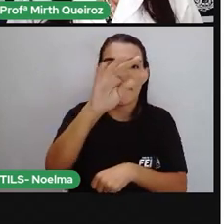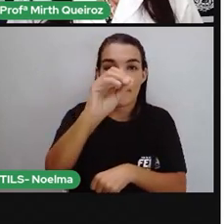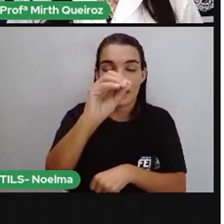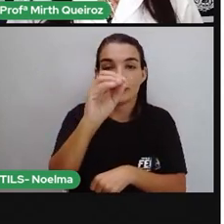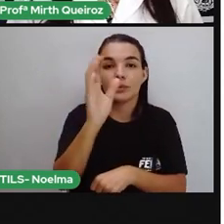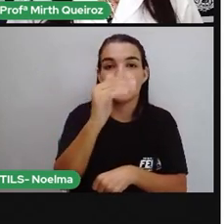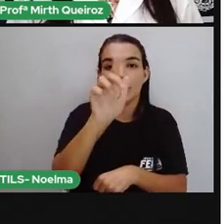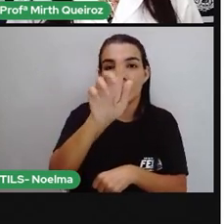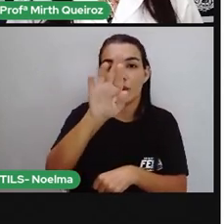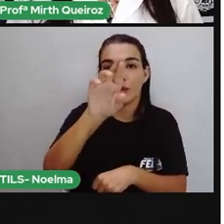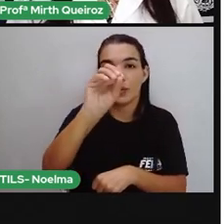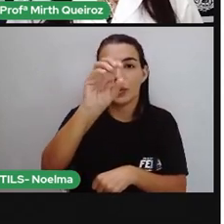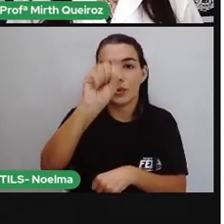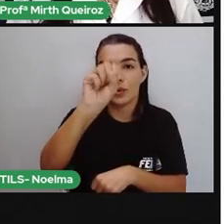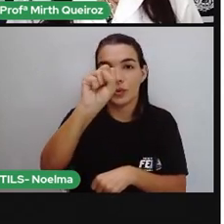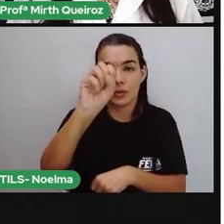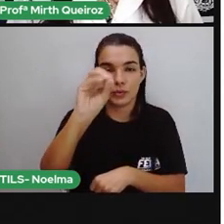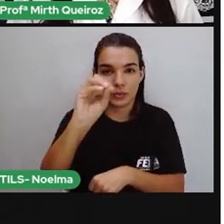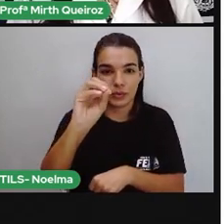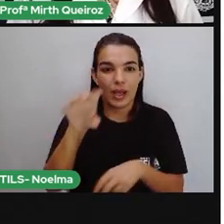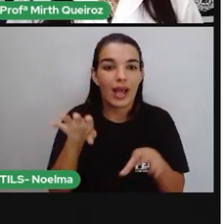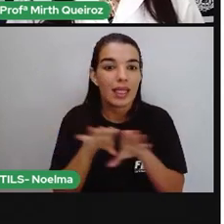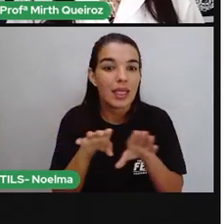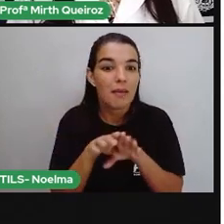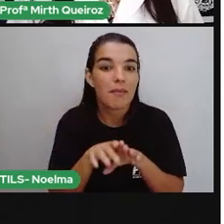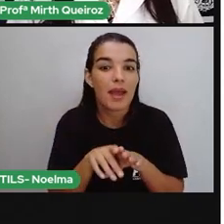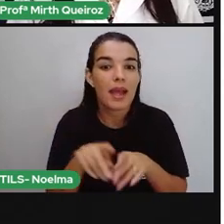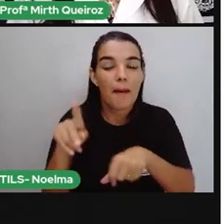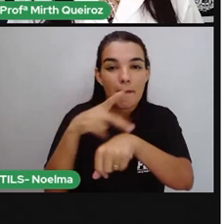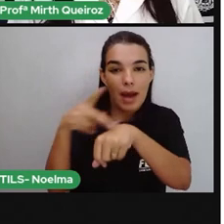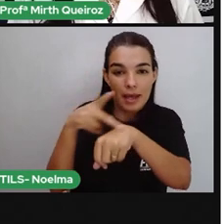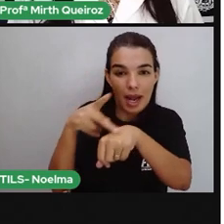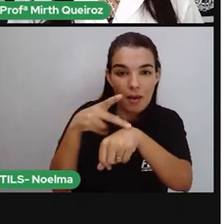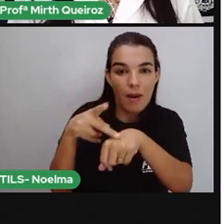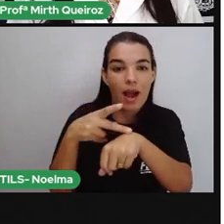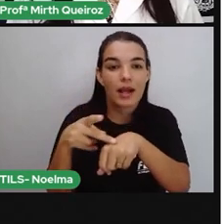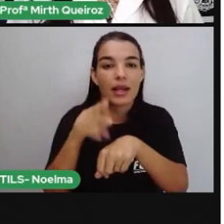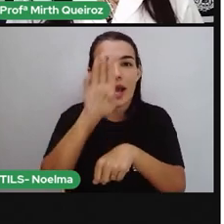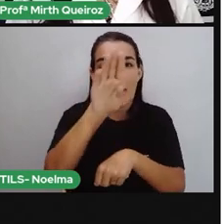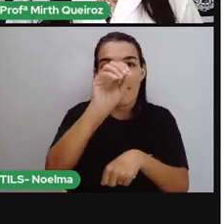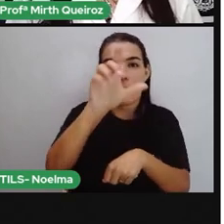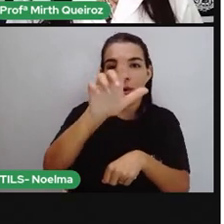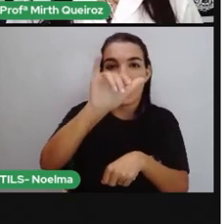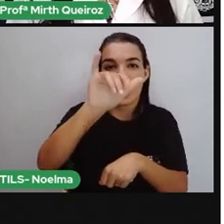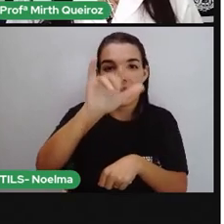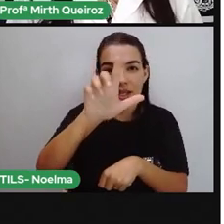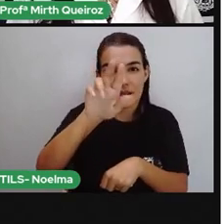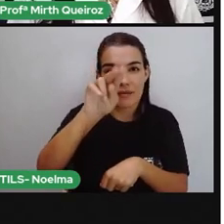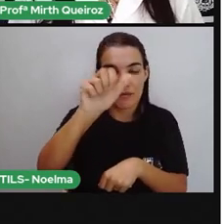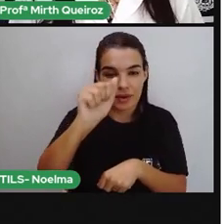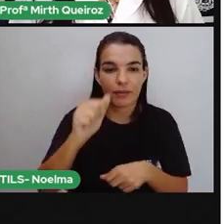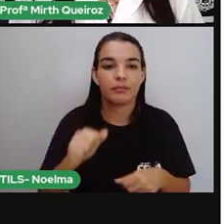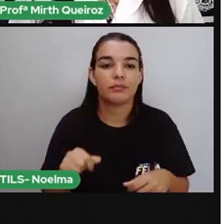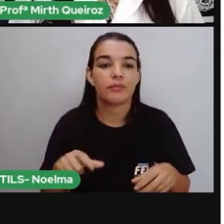árvore símbolo, o tuiuiu, inclusive, dentro do turismo, algumas pessoas vão